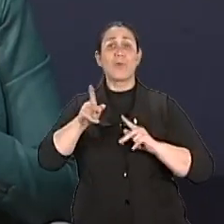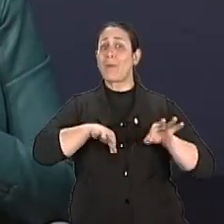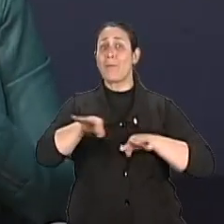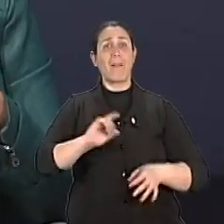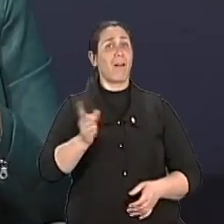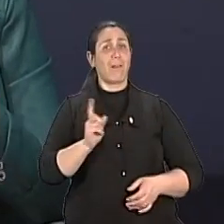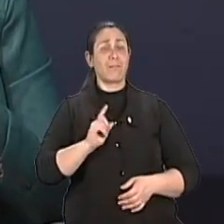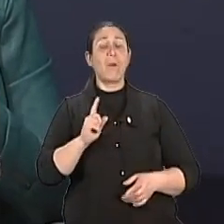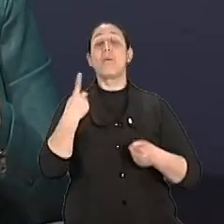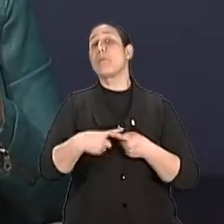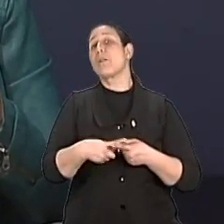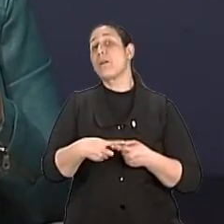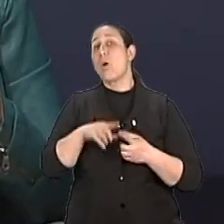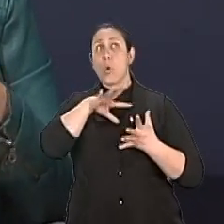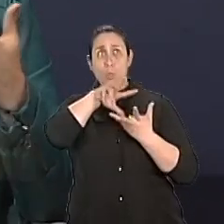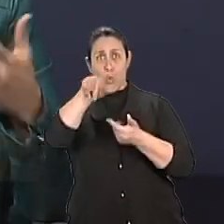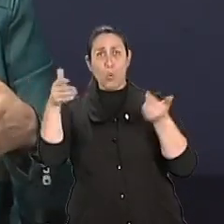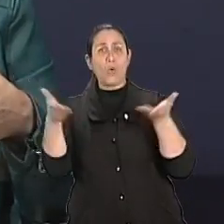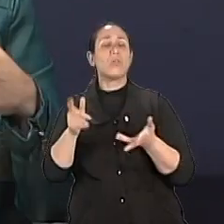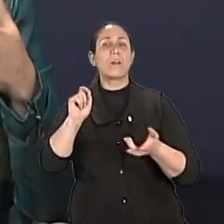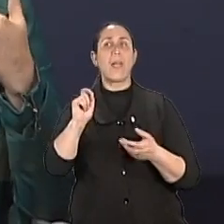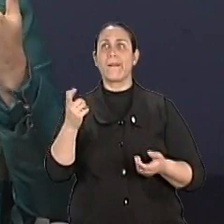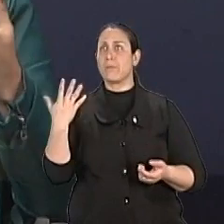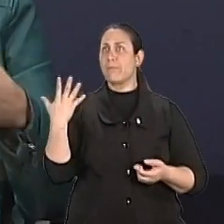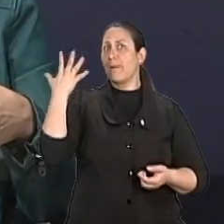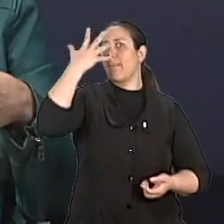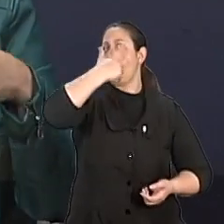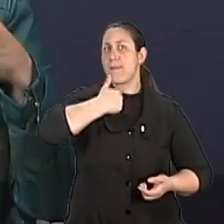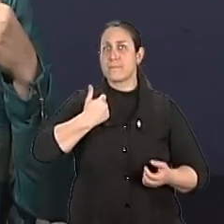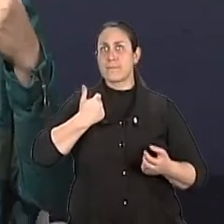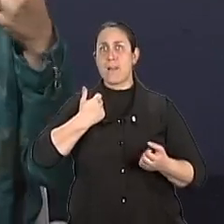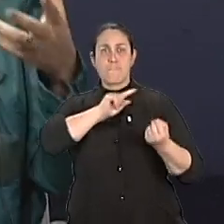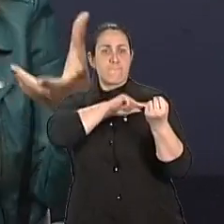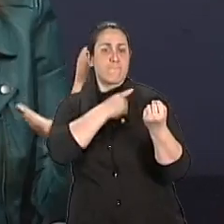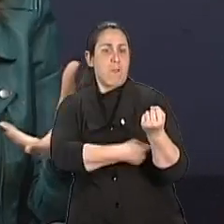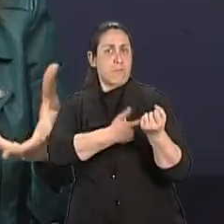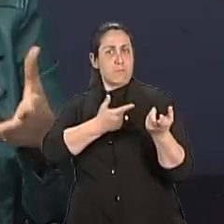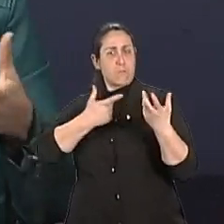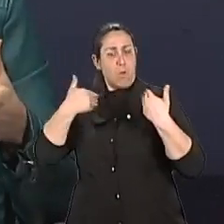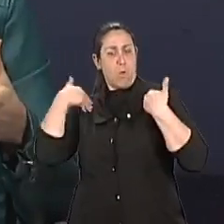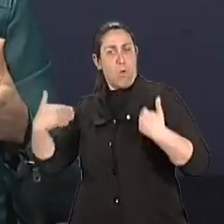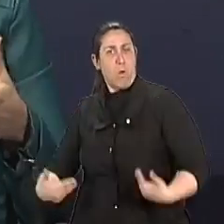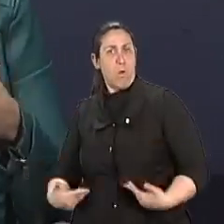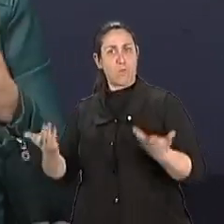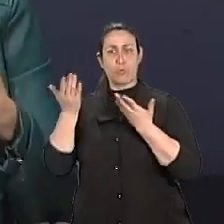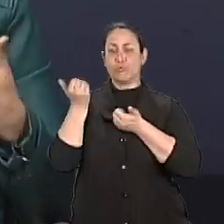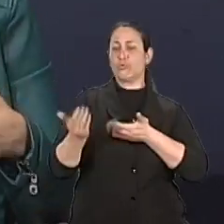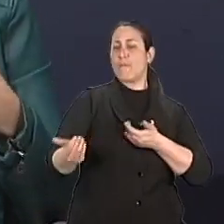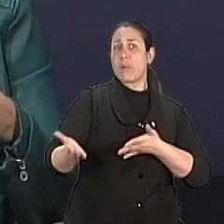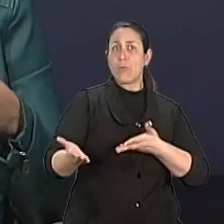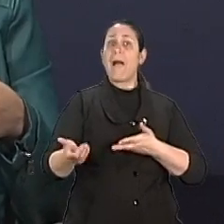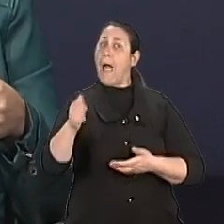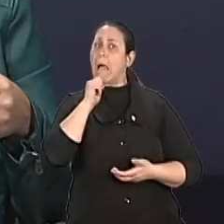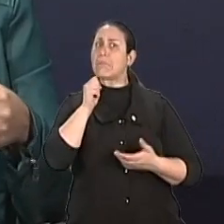vivemos num mundo onde a beleza, a força física, o culto da juventude, ela